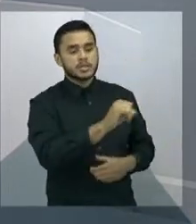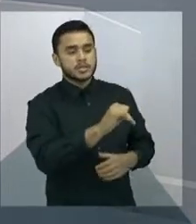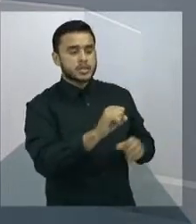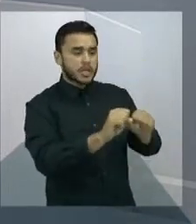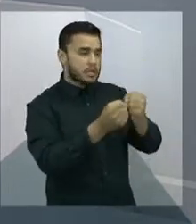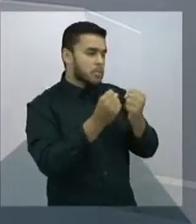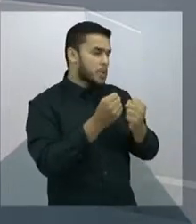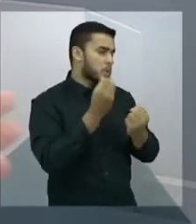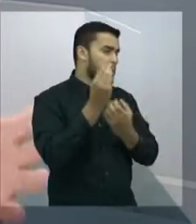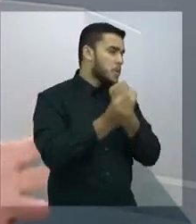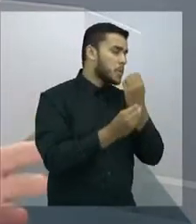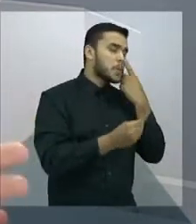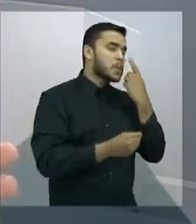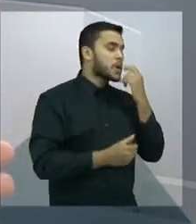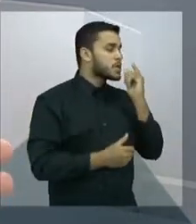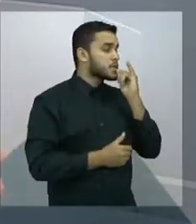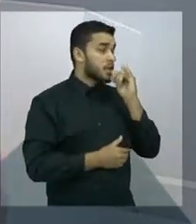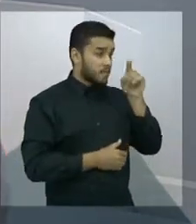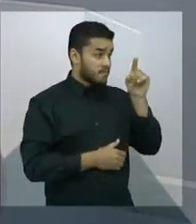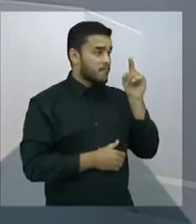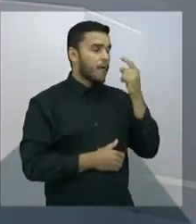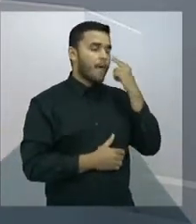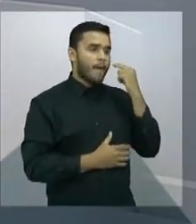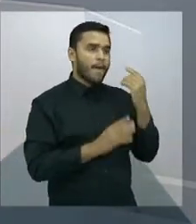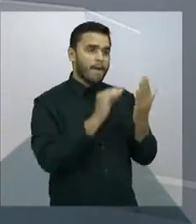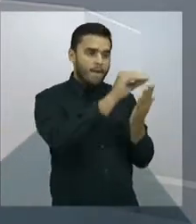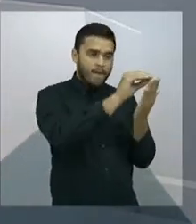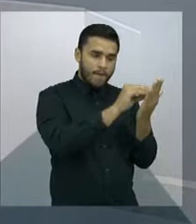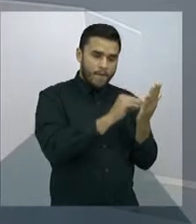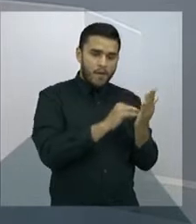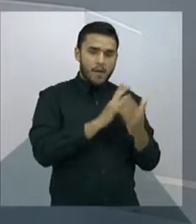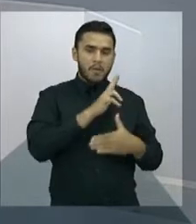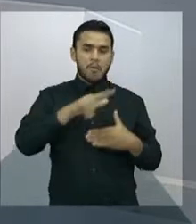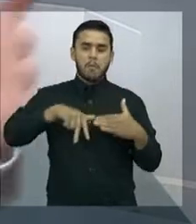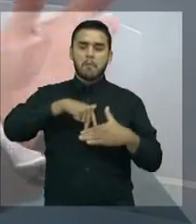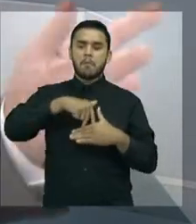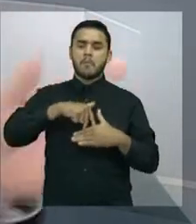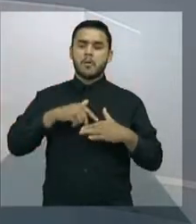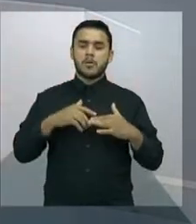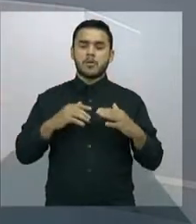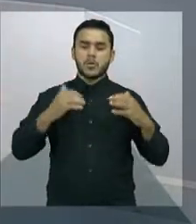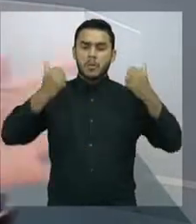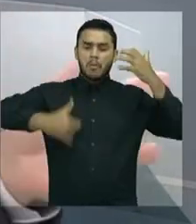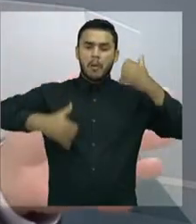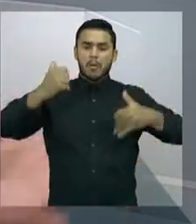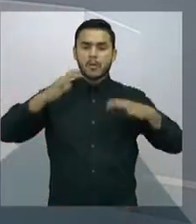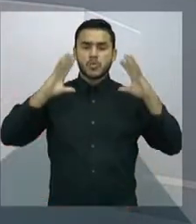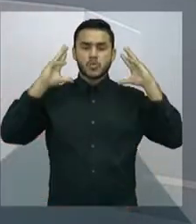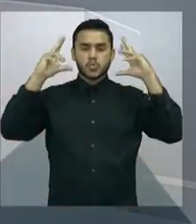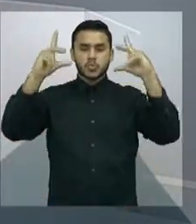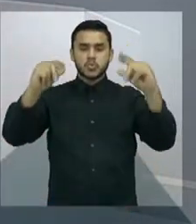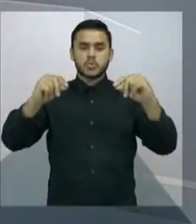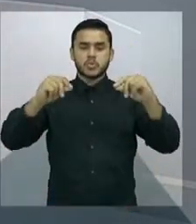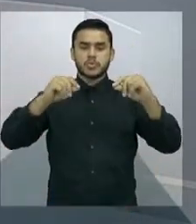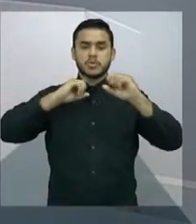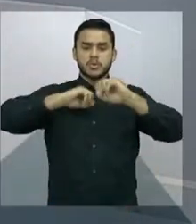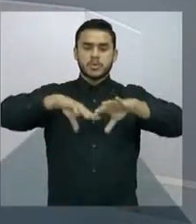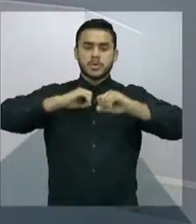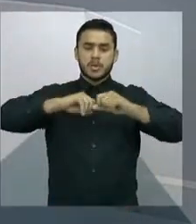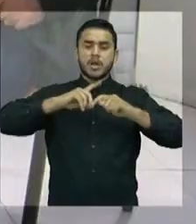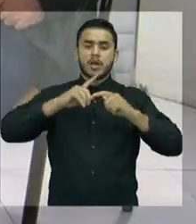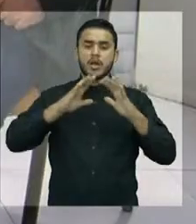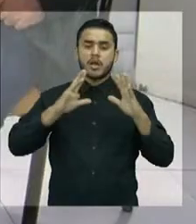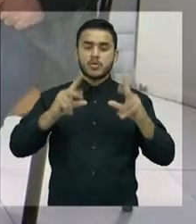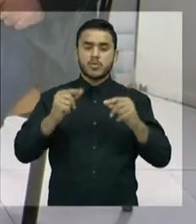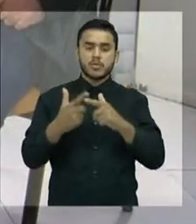quebrada e tal, e chega na tribuna e faz um discurso como se tudo, tudo na educação estivesse errado. Quer dizer,